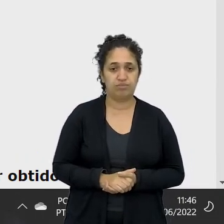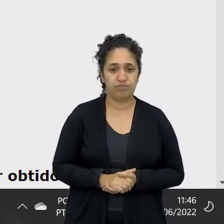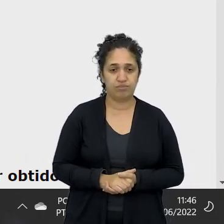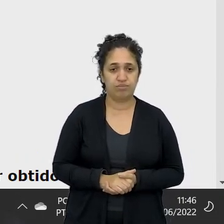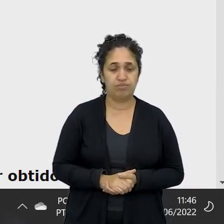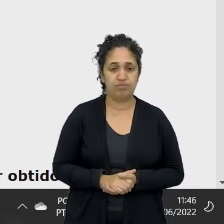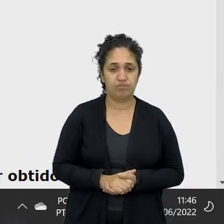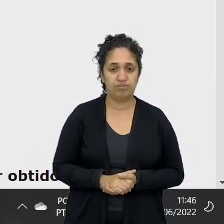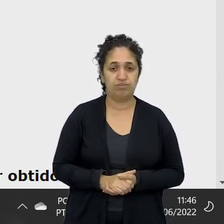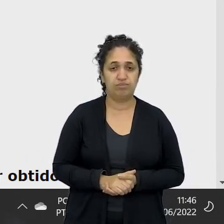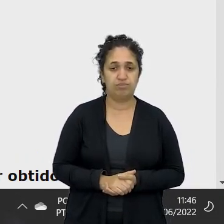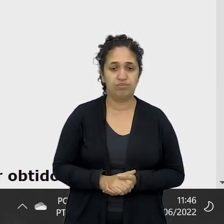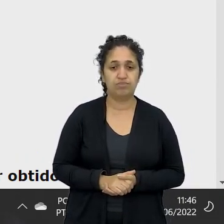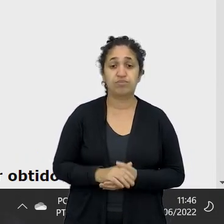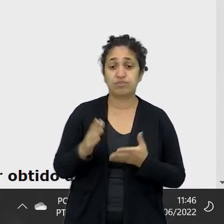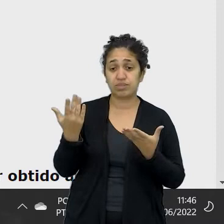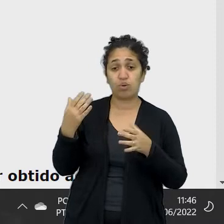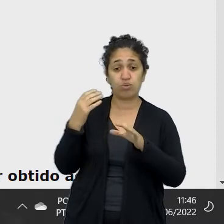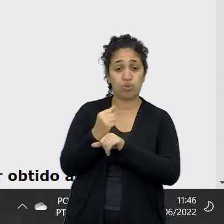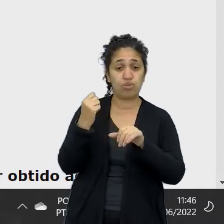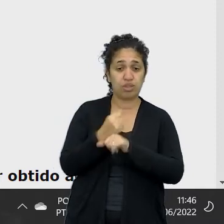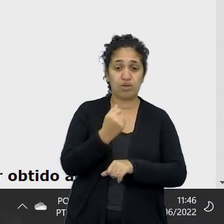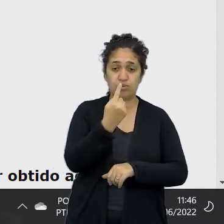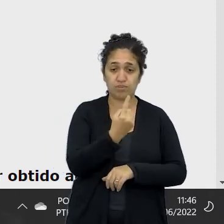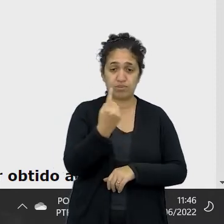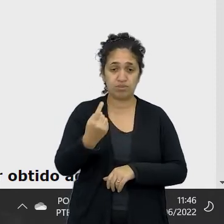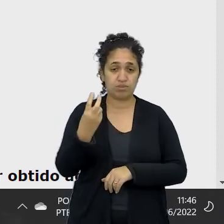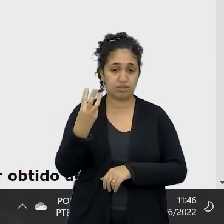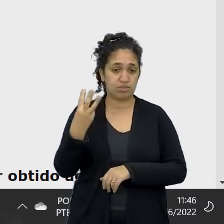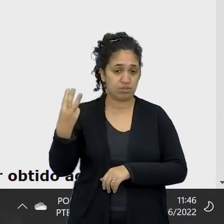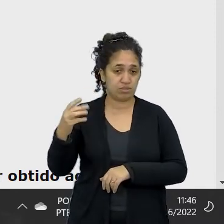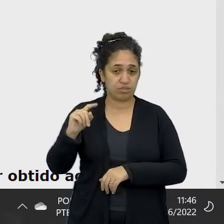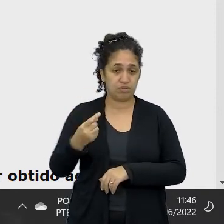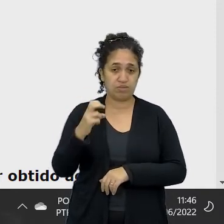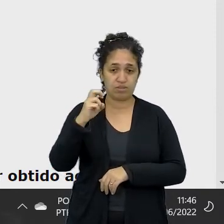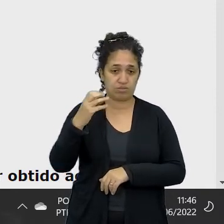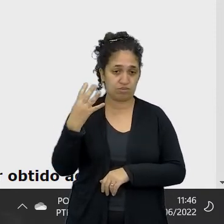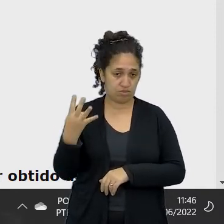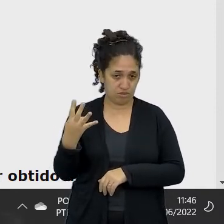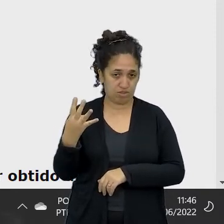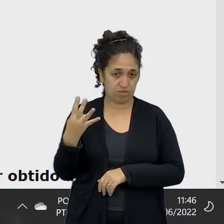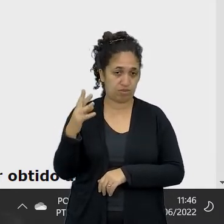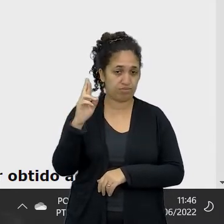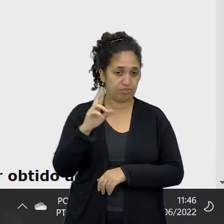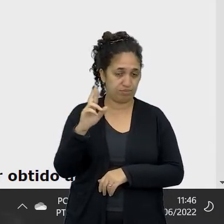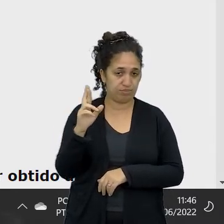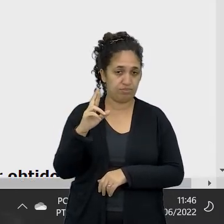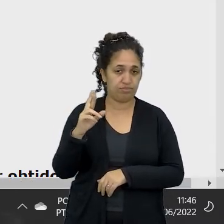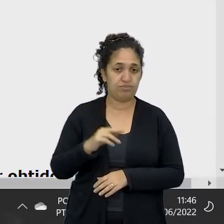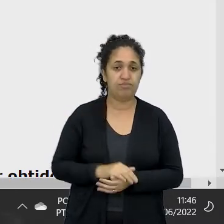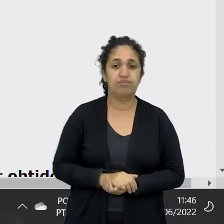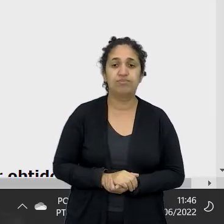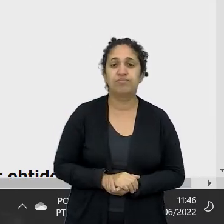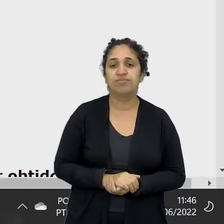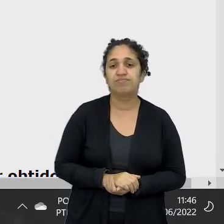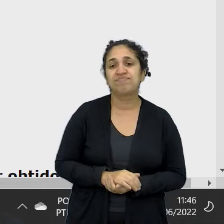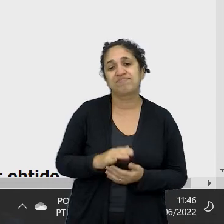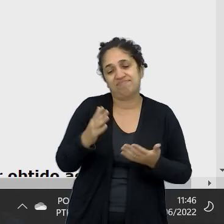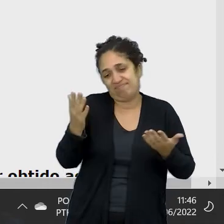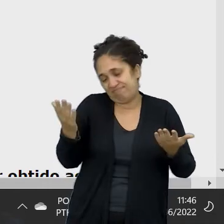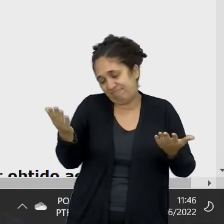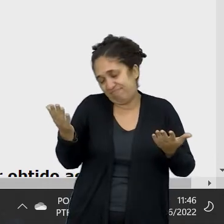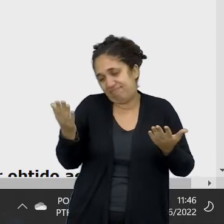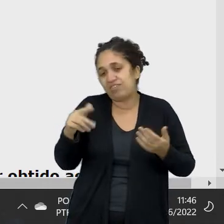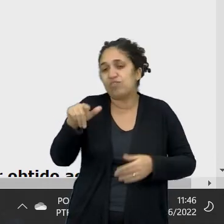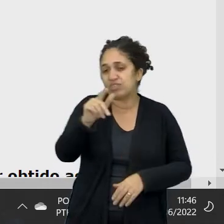Opa, R$ 1.133,54. R$ 1.133,54. Óbvio que aí eu acho